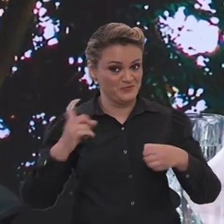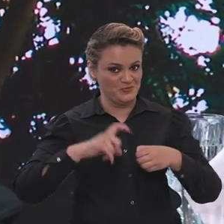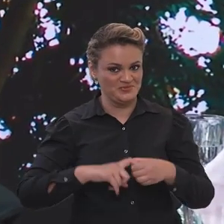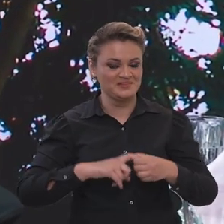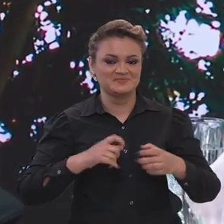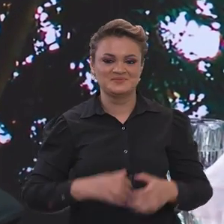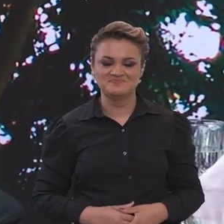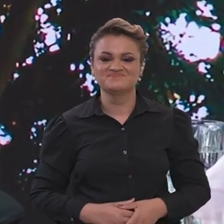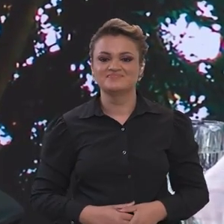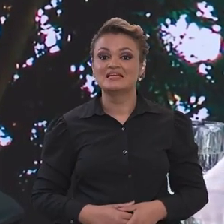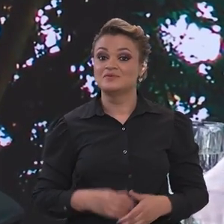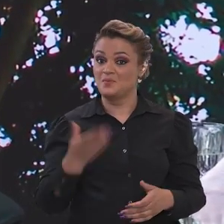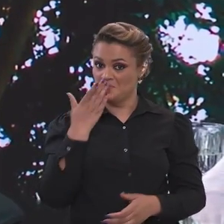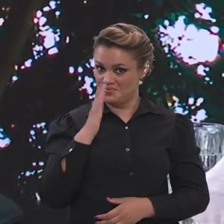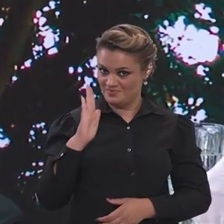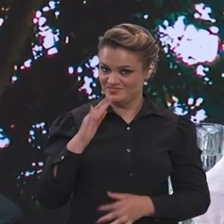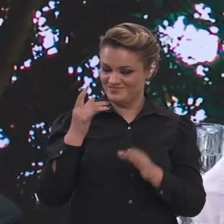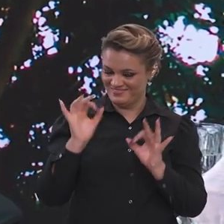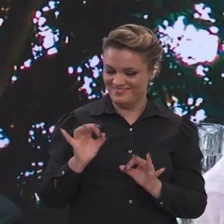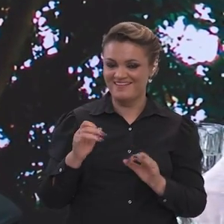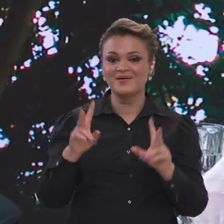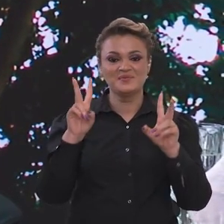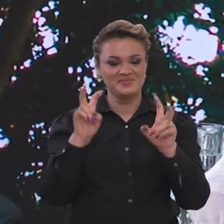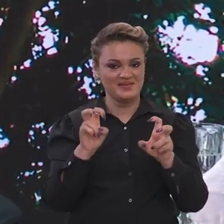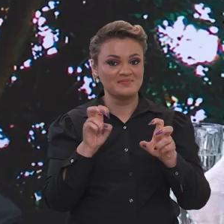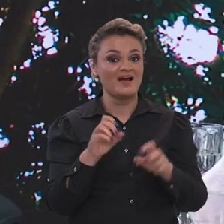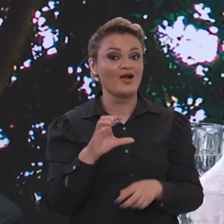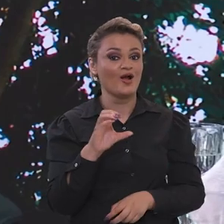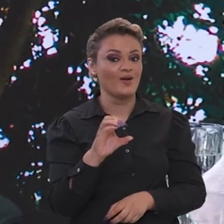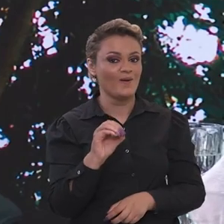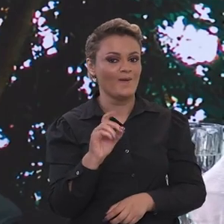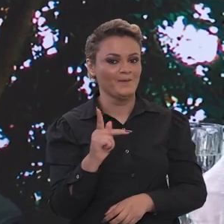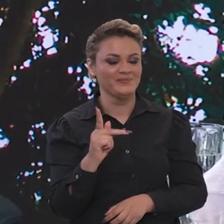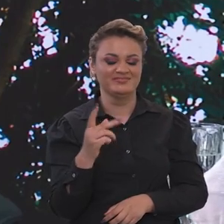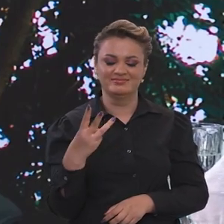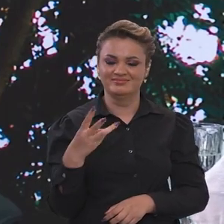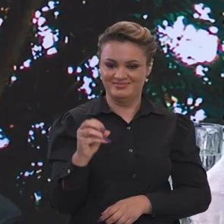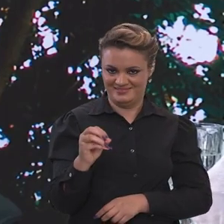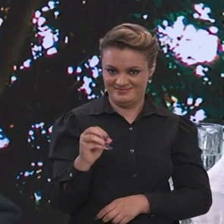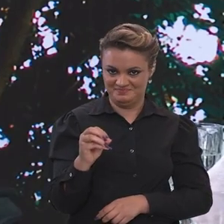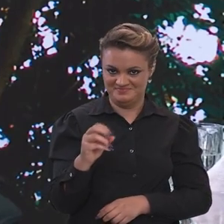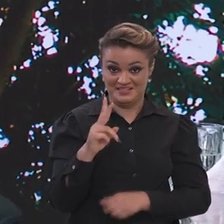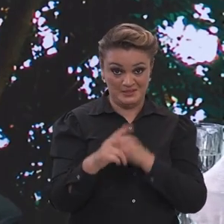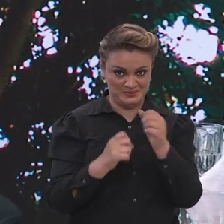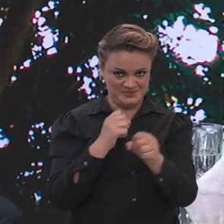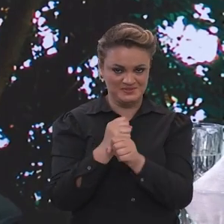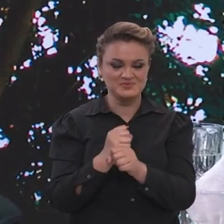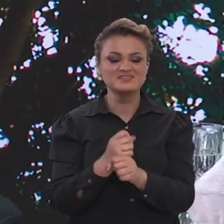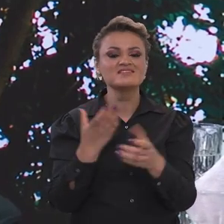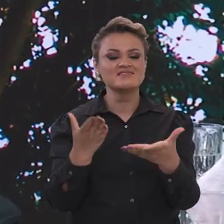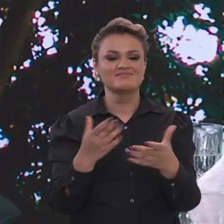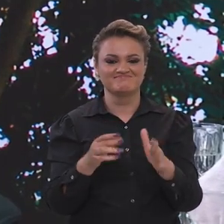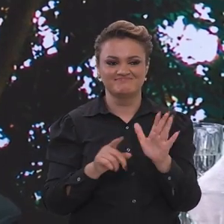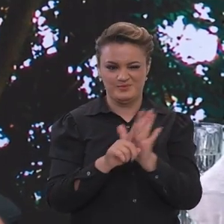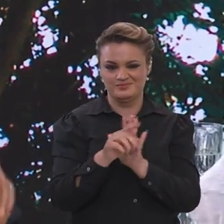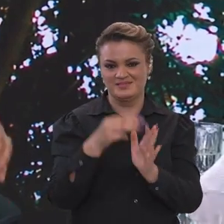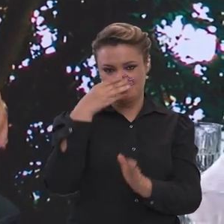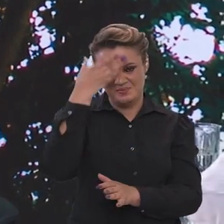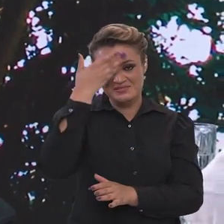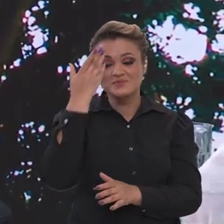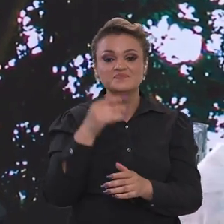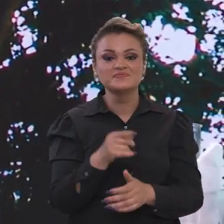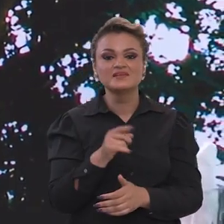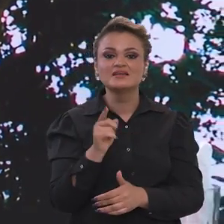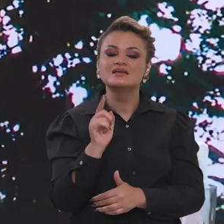Estamos de volta. E como eu prometi, nós vamos falar sobre COP30. Ministro, eu queria que o falasse para a gente.